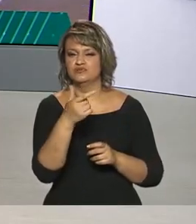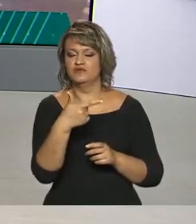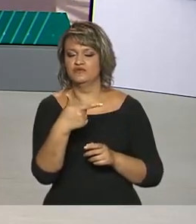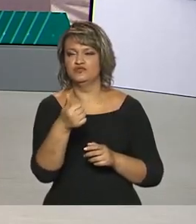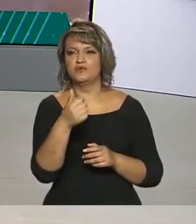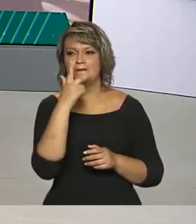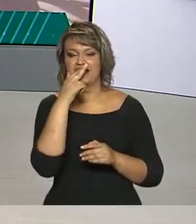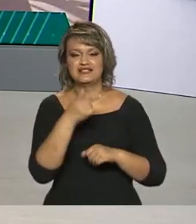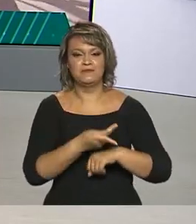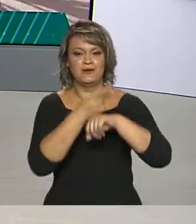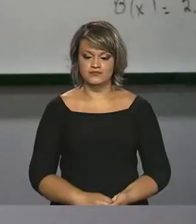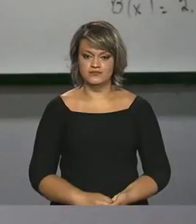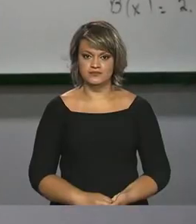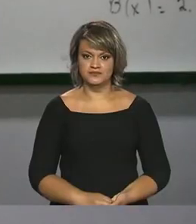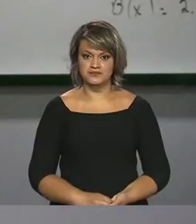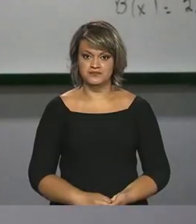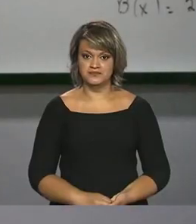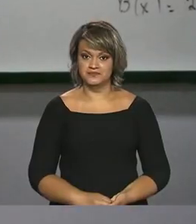Nobel da Educação.